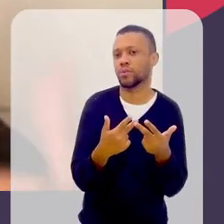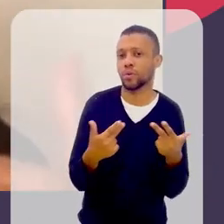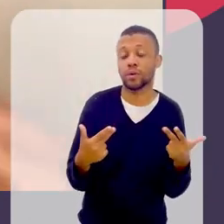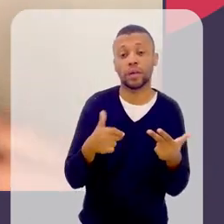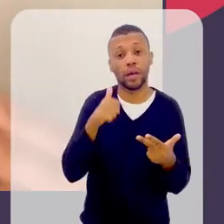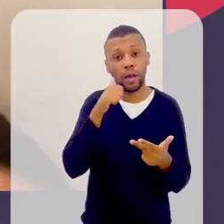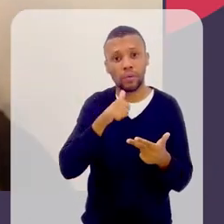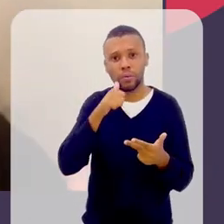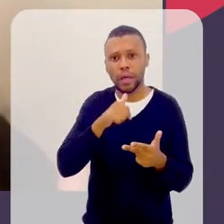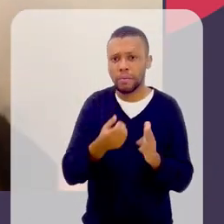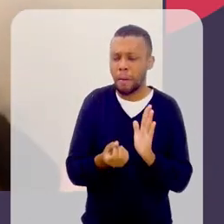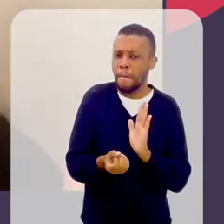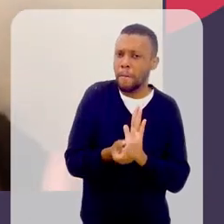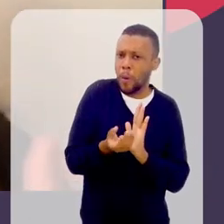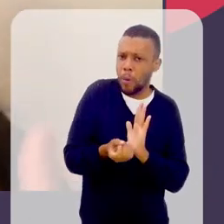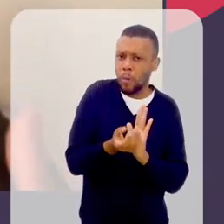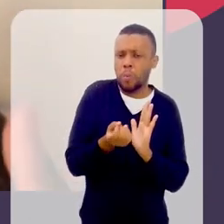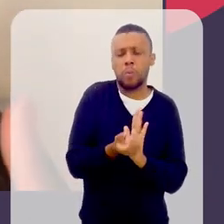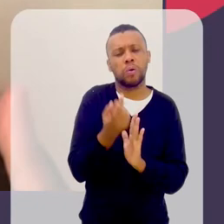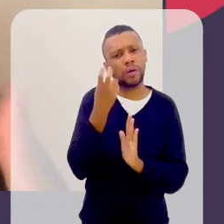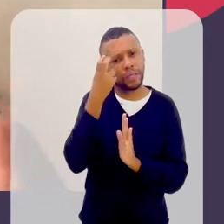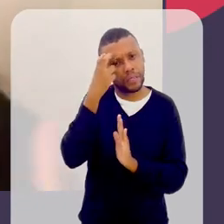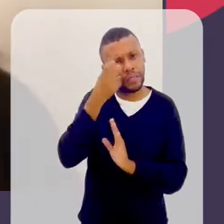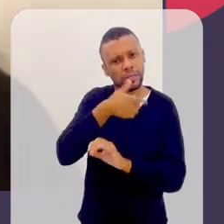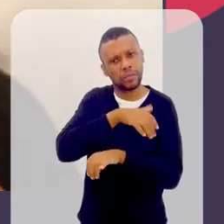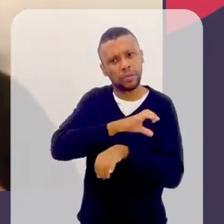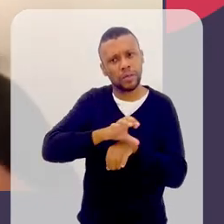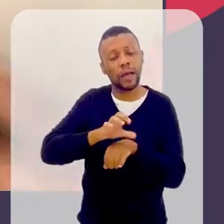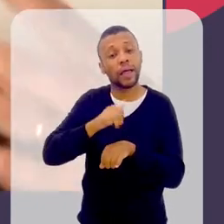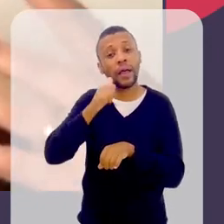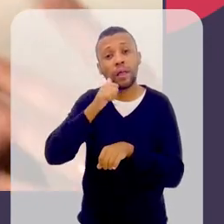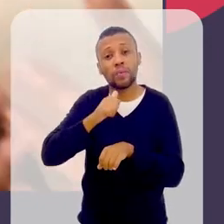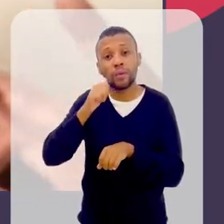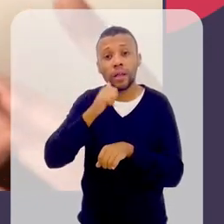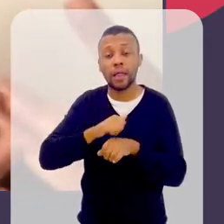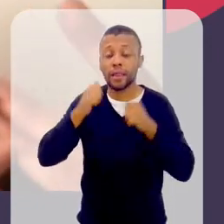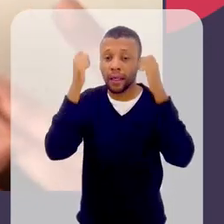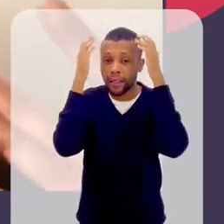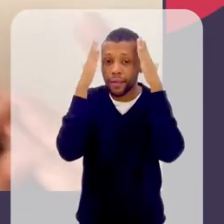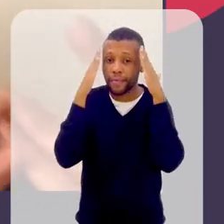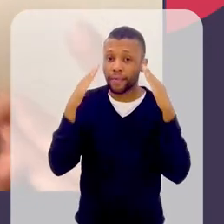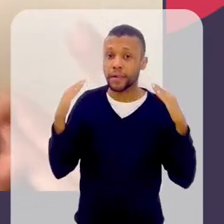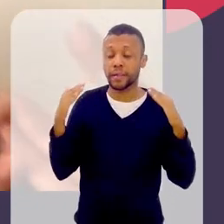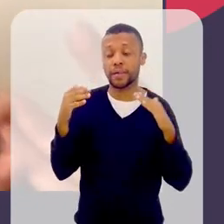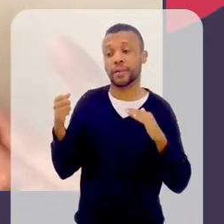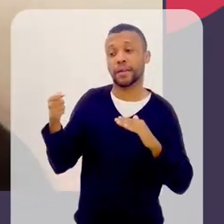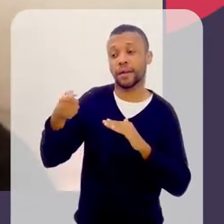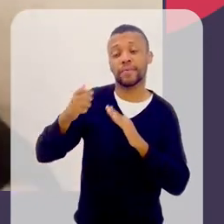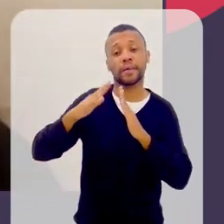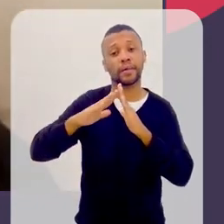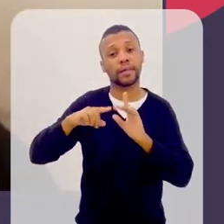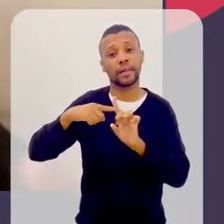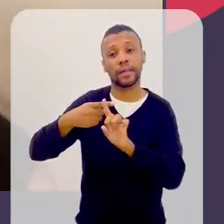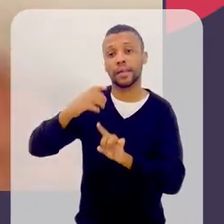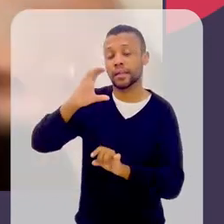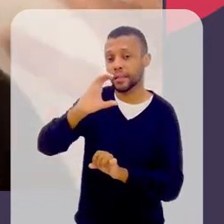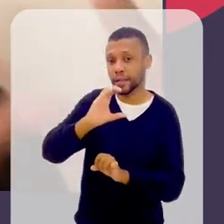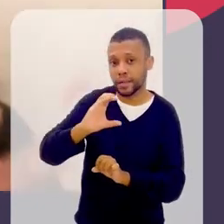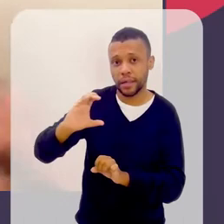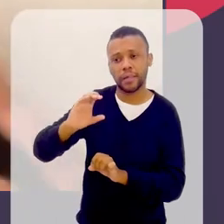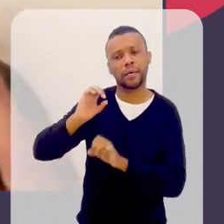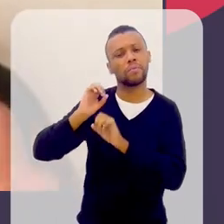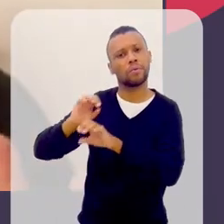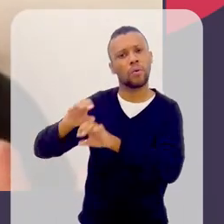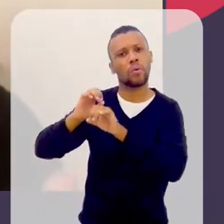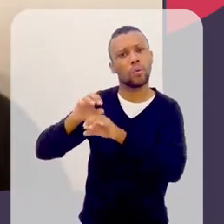prolíficas intelectualmente eram as freiras, que estavam em conventos e recebiam a melhor